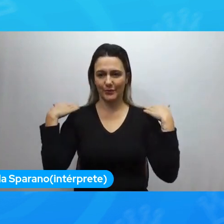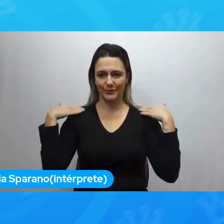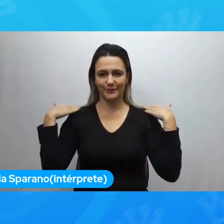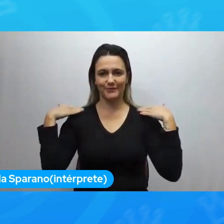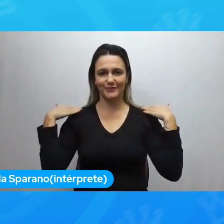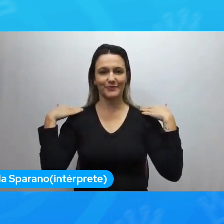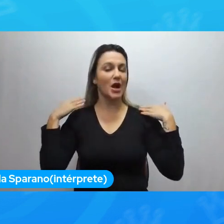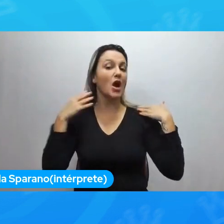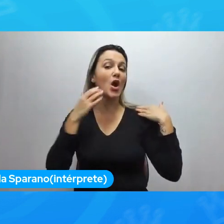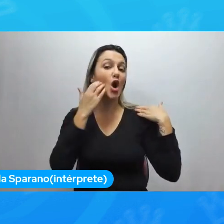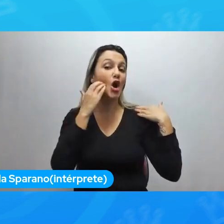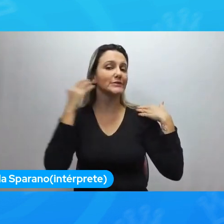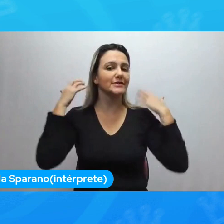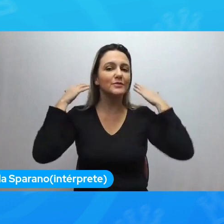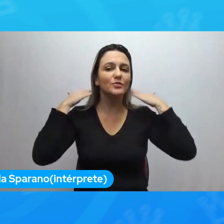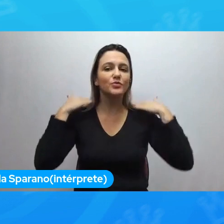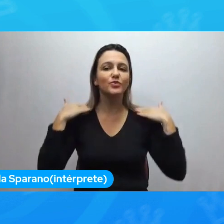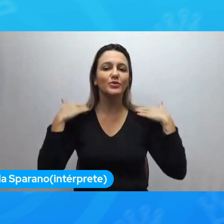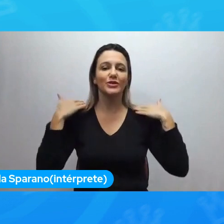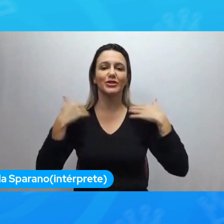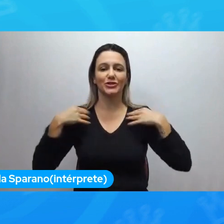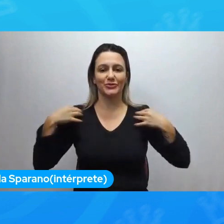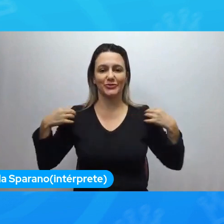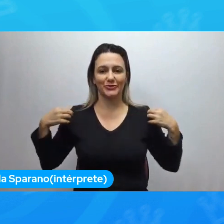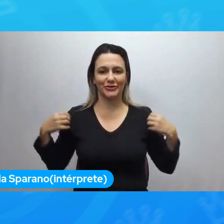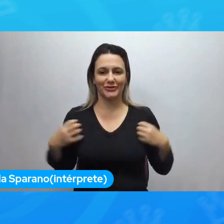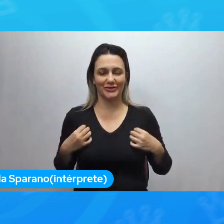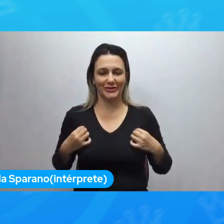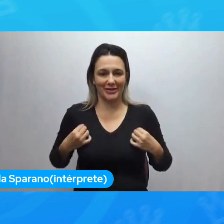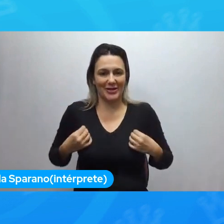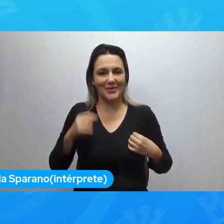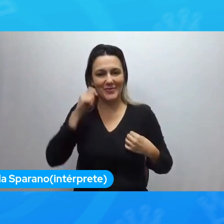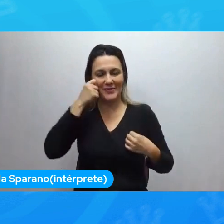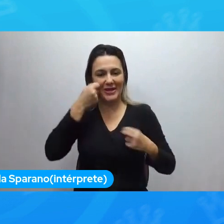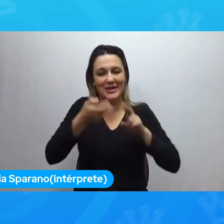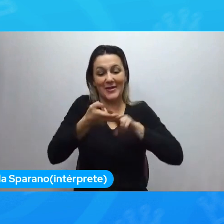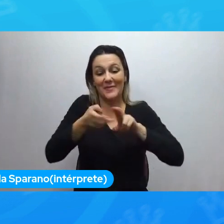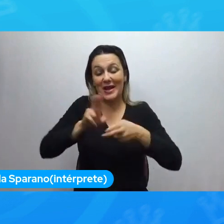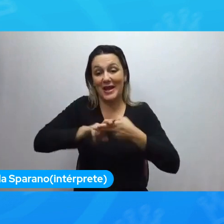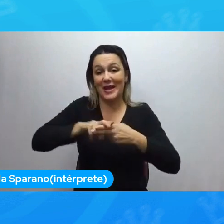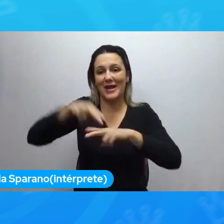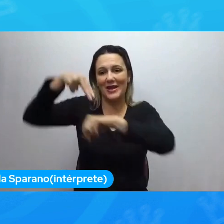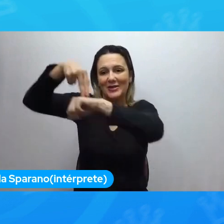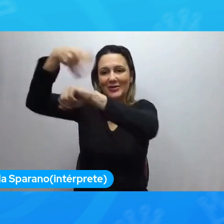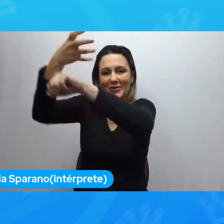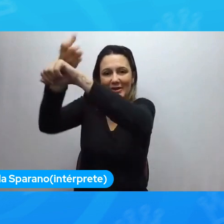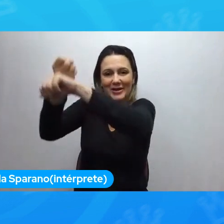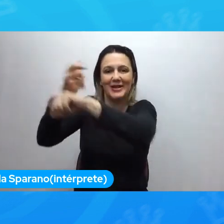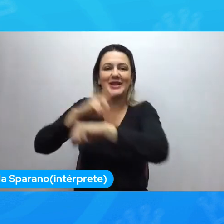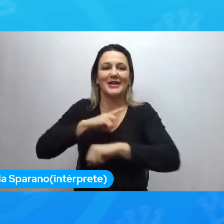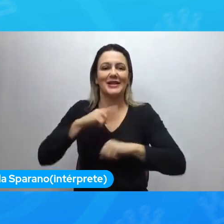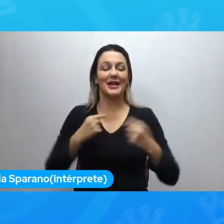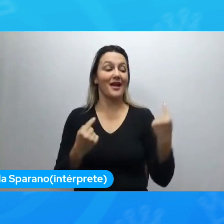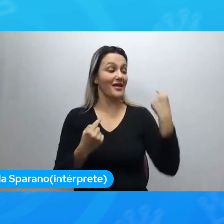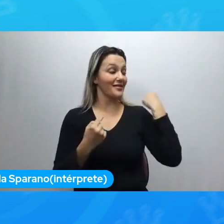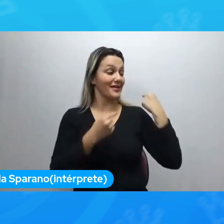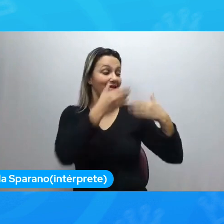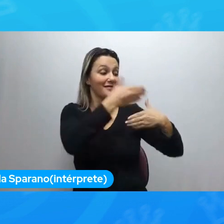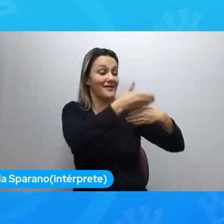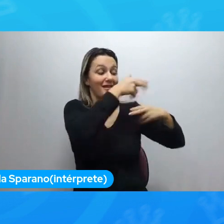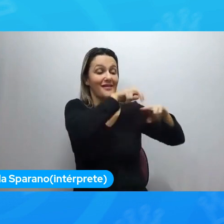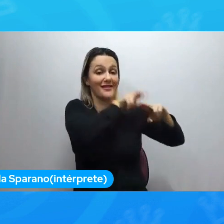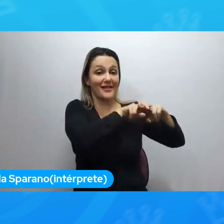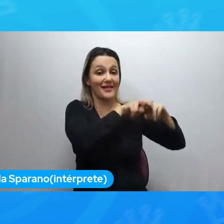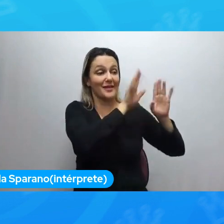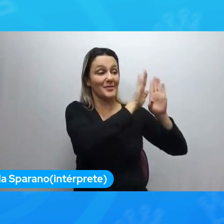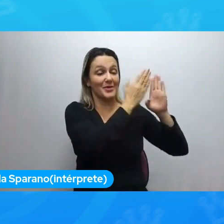rosas, uma blusinha preta muito bonita da Python Nordeste, atrás de mim tem minha cadeira, uma parede branca e uma porta